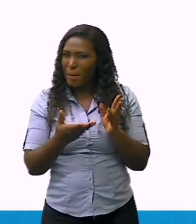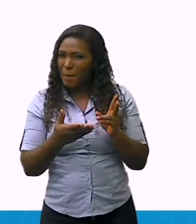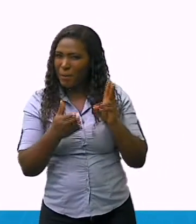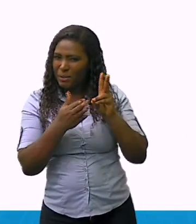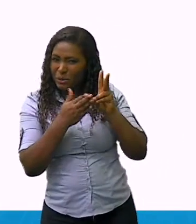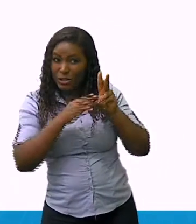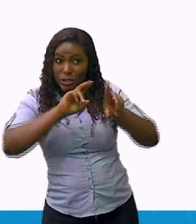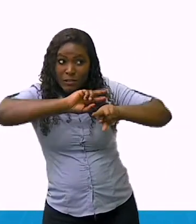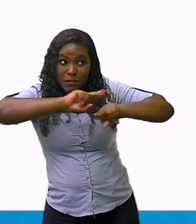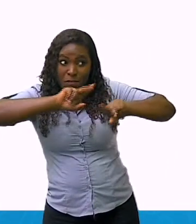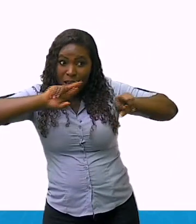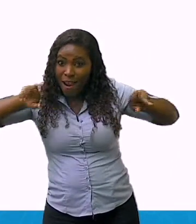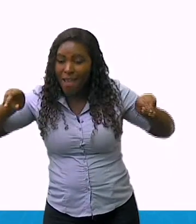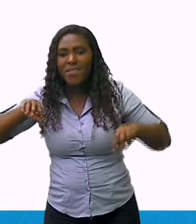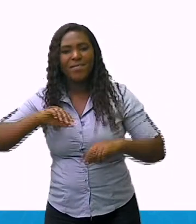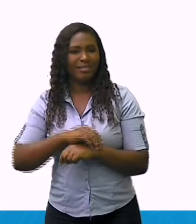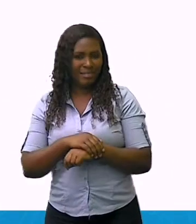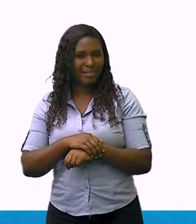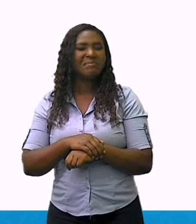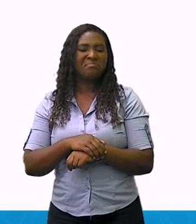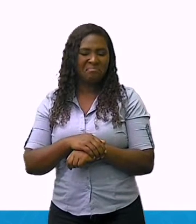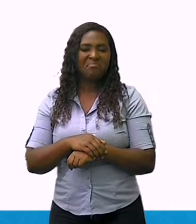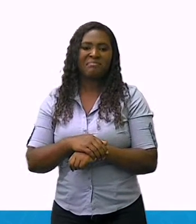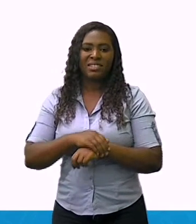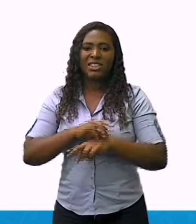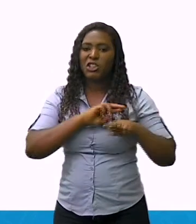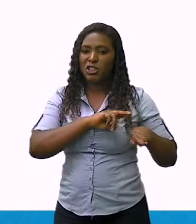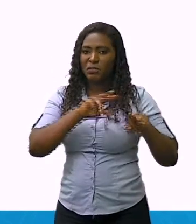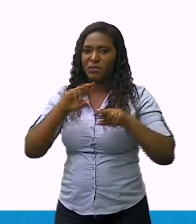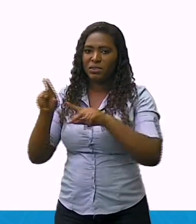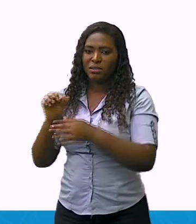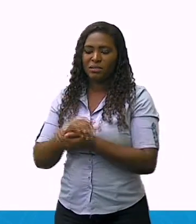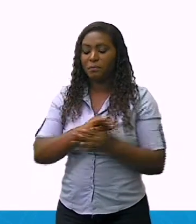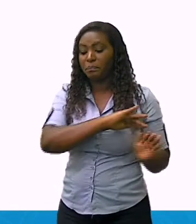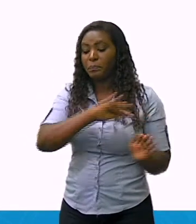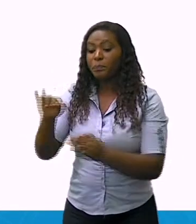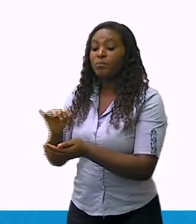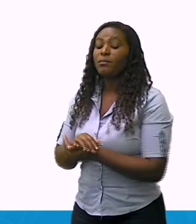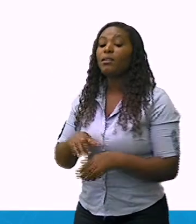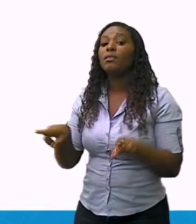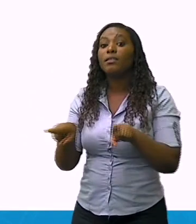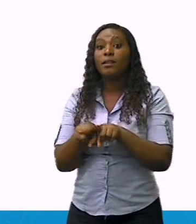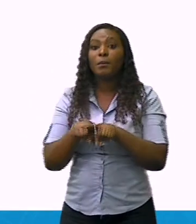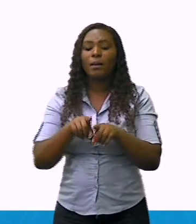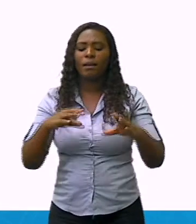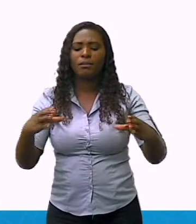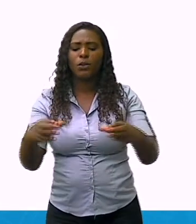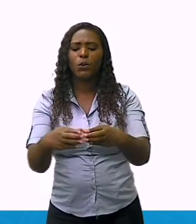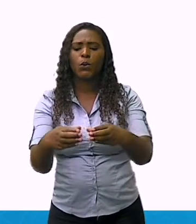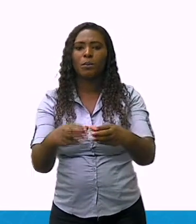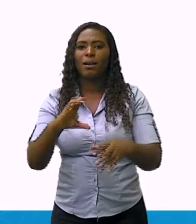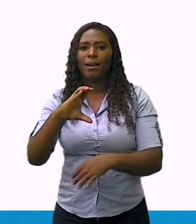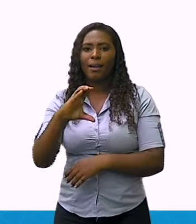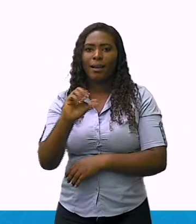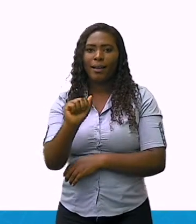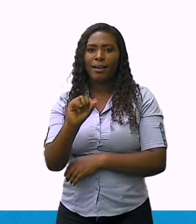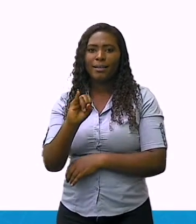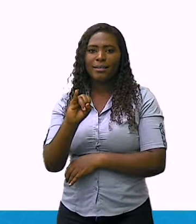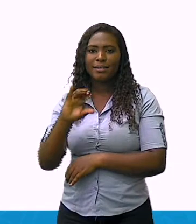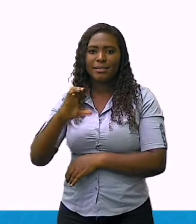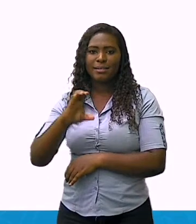indígenas. O segundo grupo são os caissaras. Você já ouviu falar deste grupo?